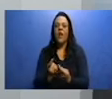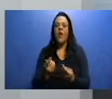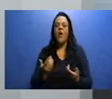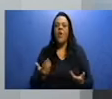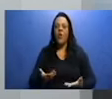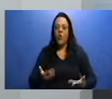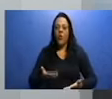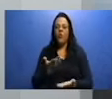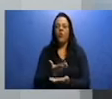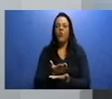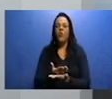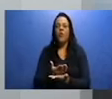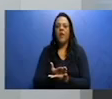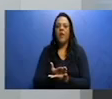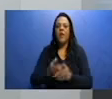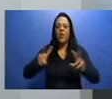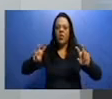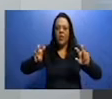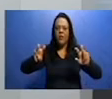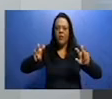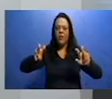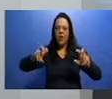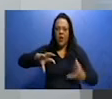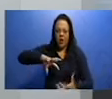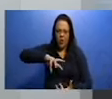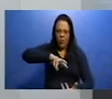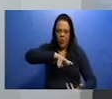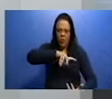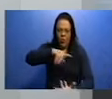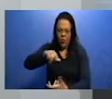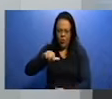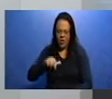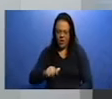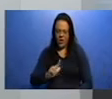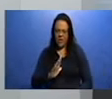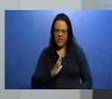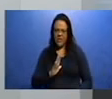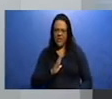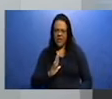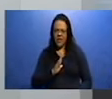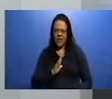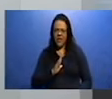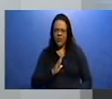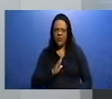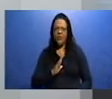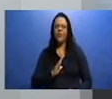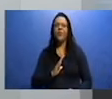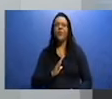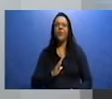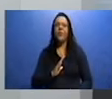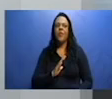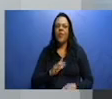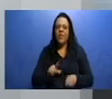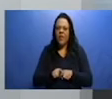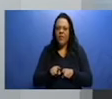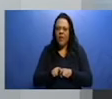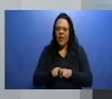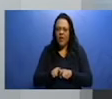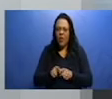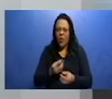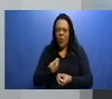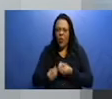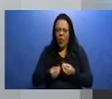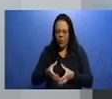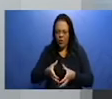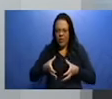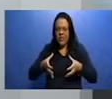nós vamos falar aí das cidades. E o conteúdo da aula de hoje, ele está na apostila 2, é a apostila do segundo bimestre. Vocês vão